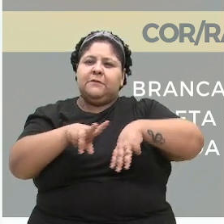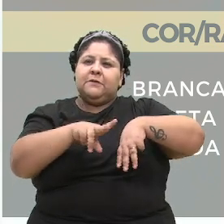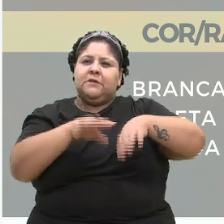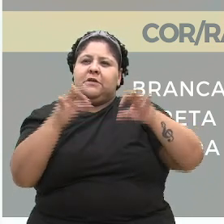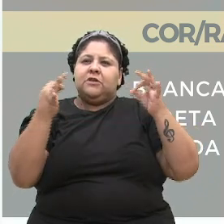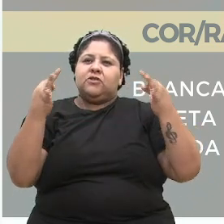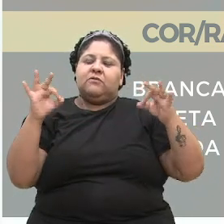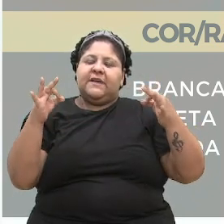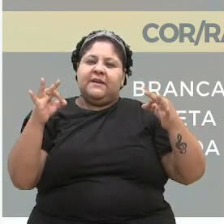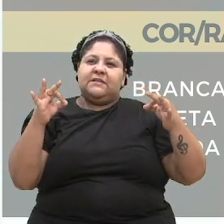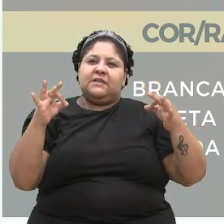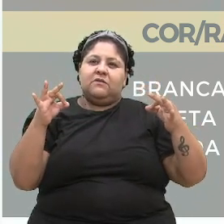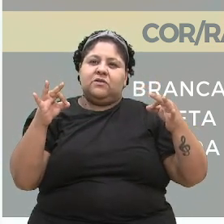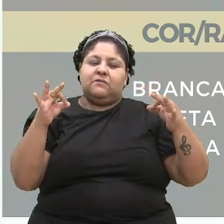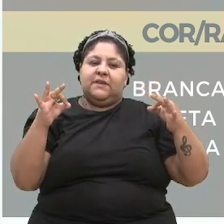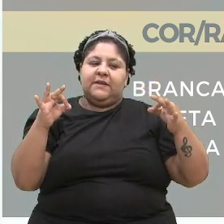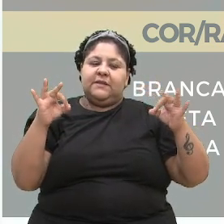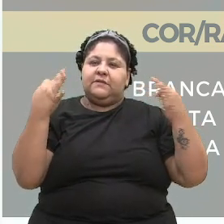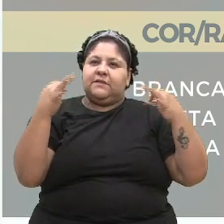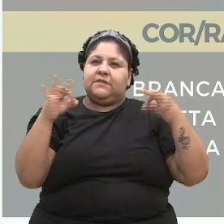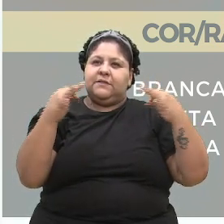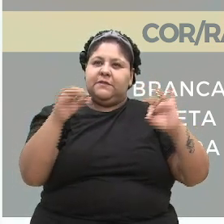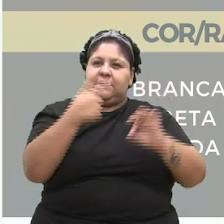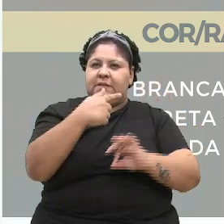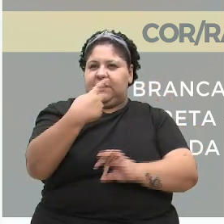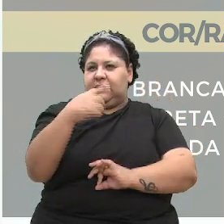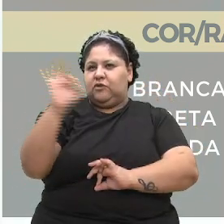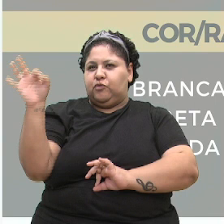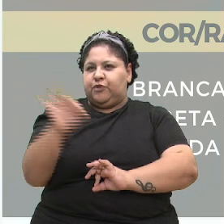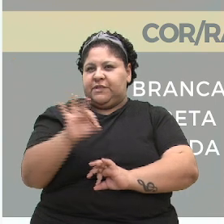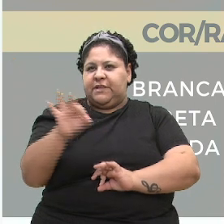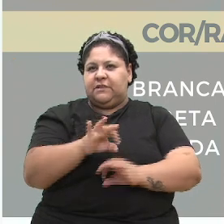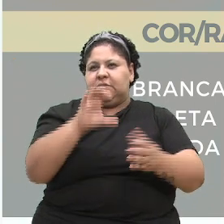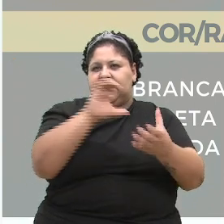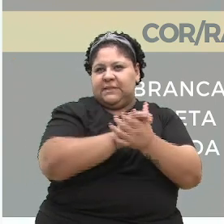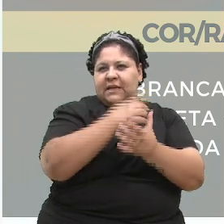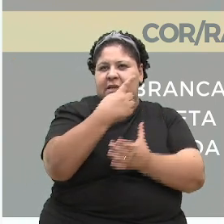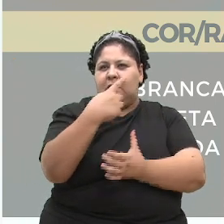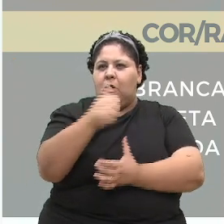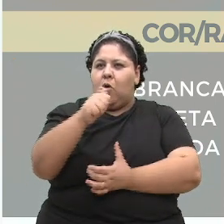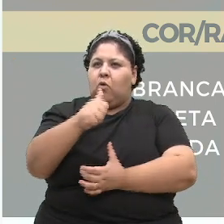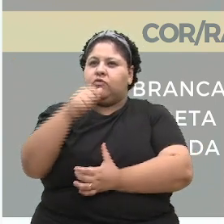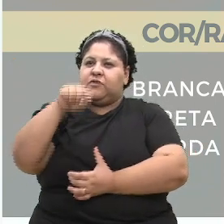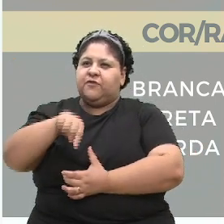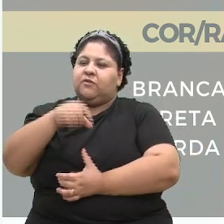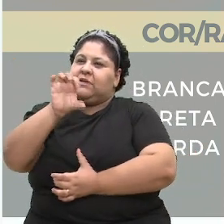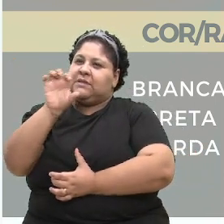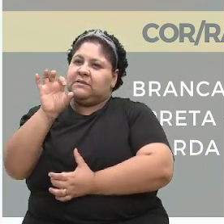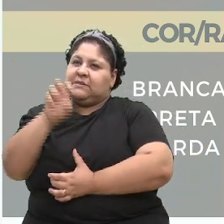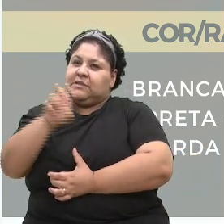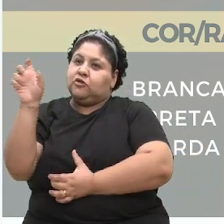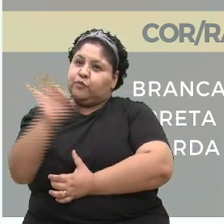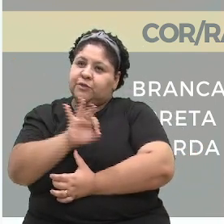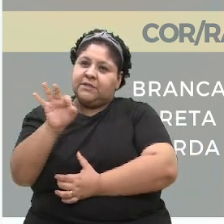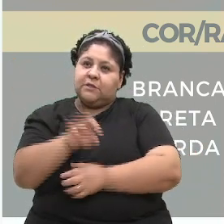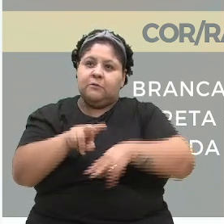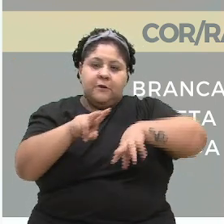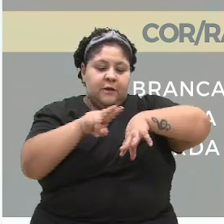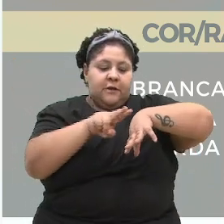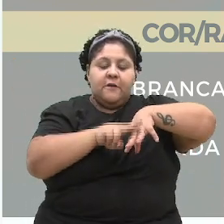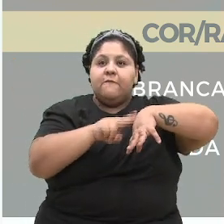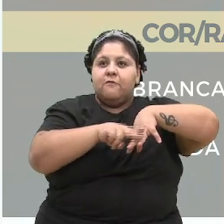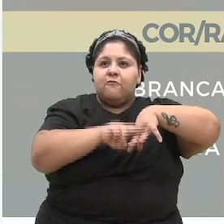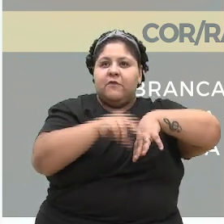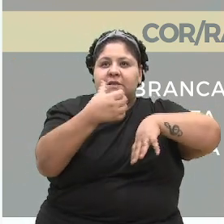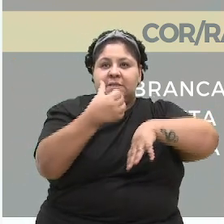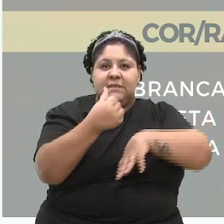viúva, 6,9%. E um dado que também chama atenção com relação à escolaridade. A grande maioria destas mulheres,